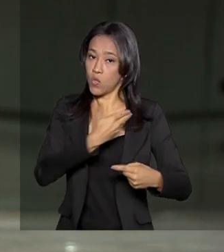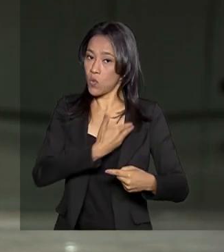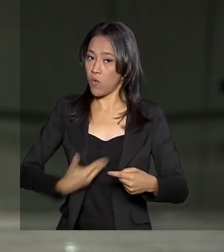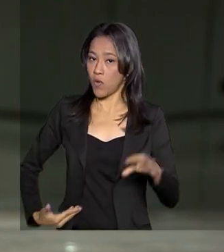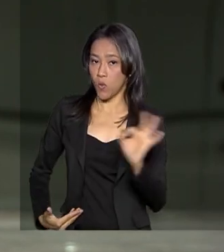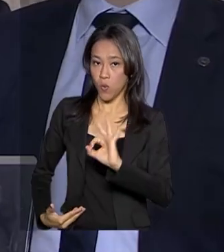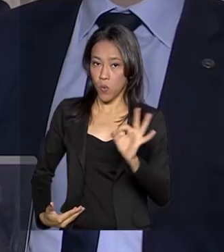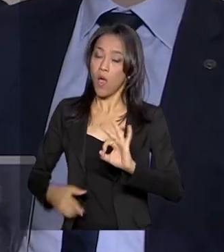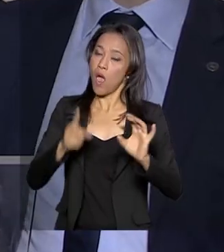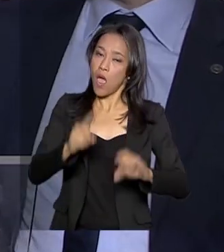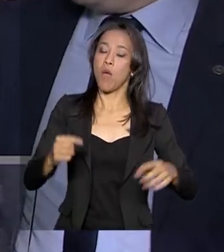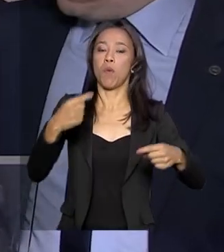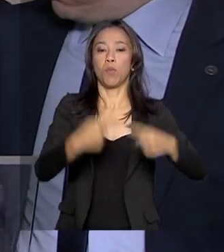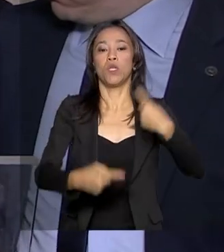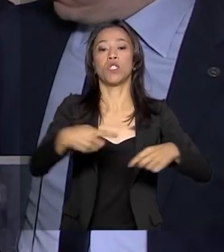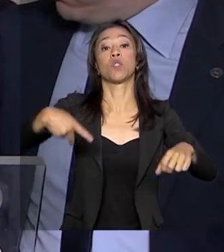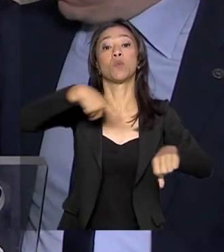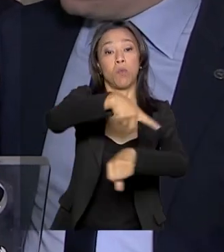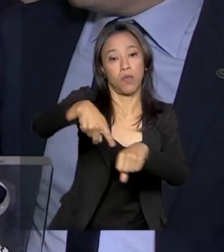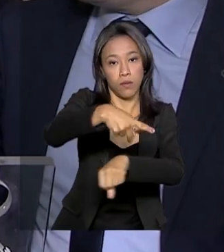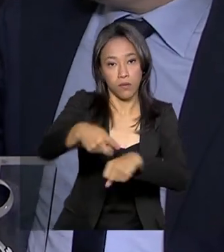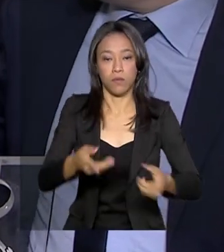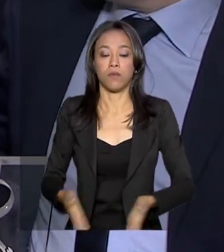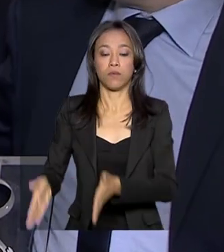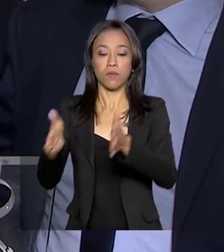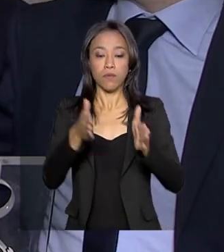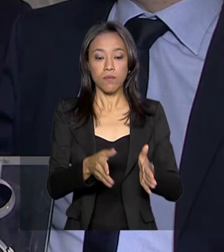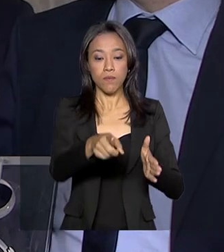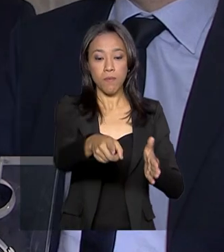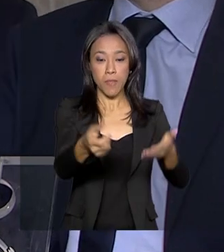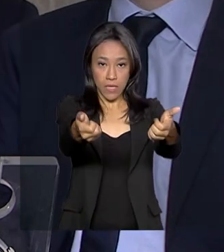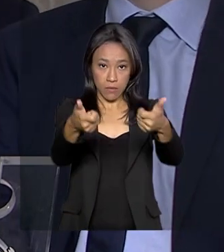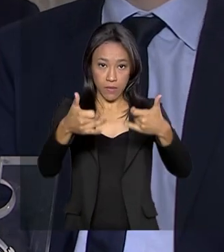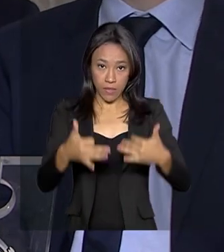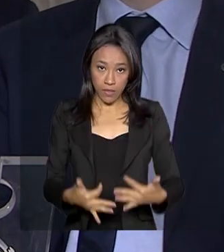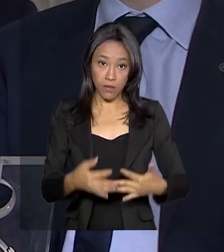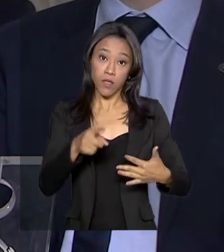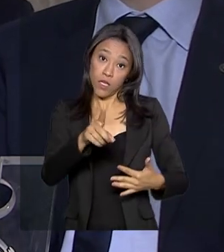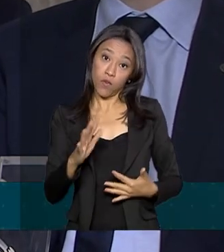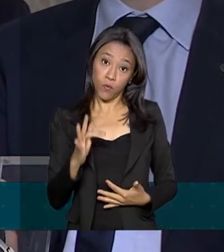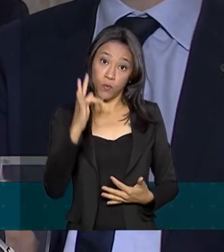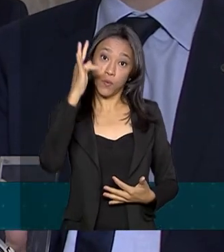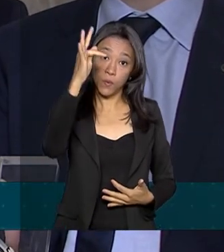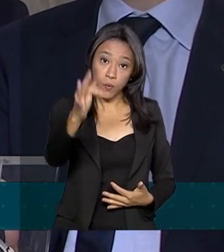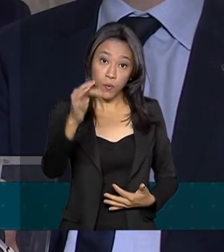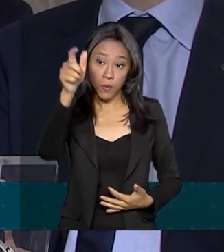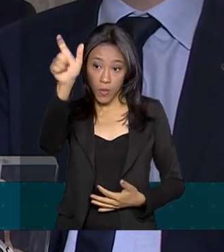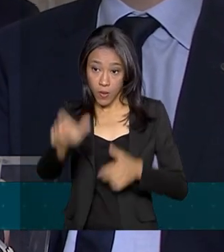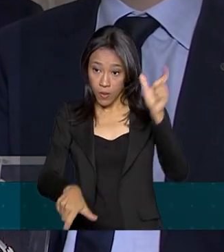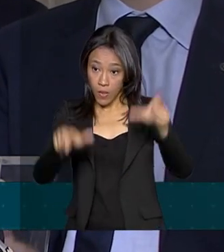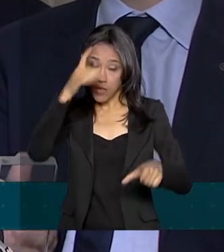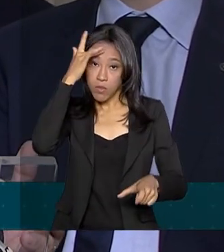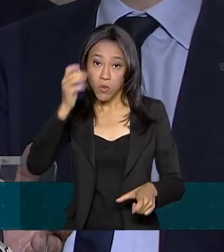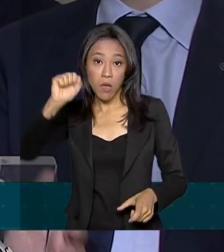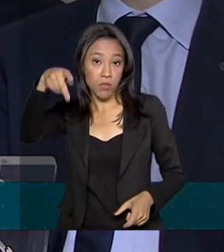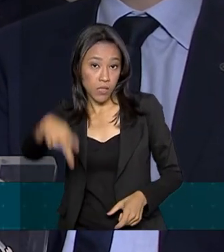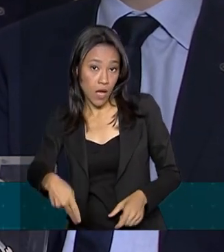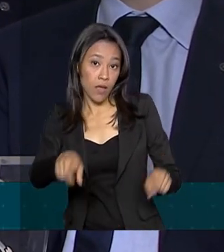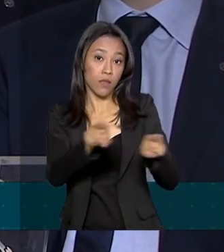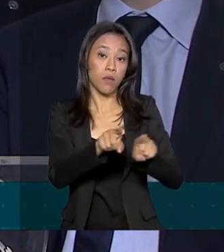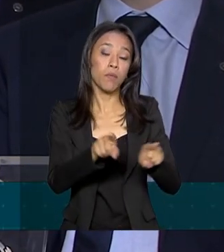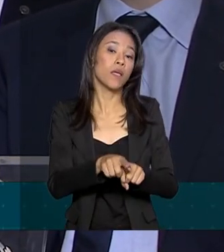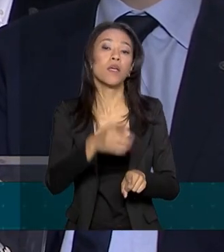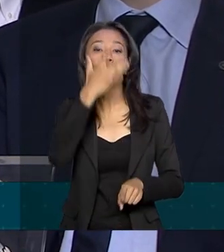de Estado. Haverá previsibilidade para que no futuro os aposentados e pensionistas possam se